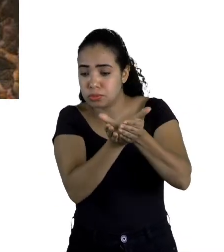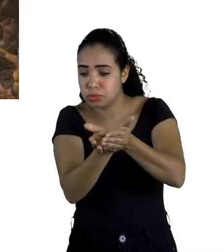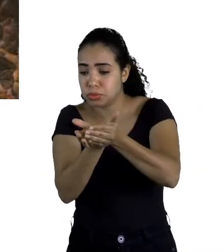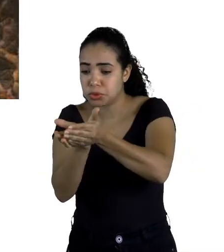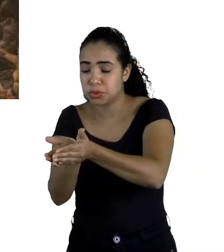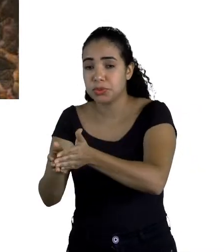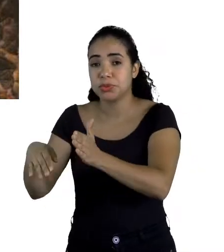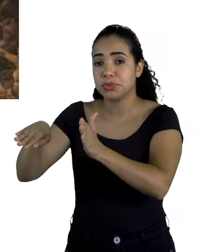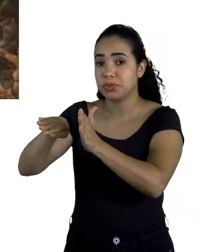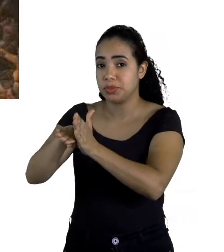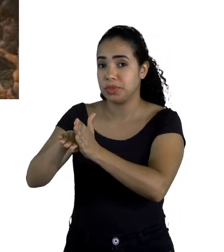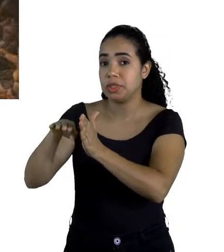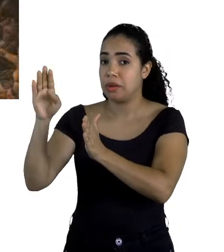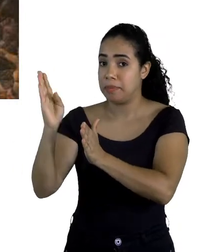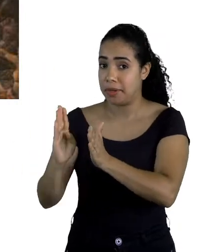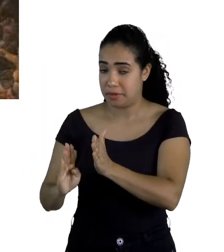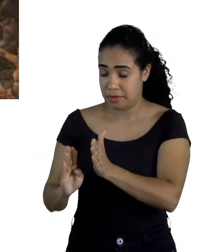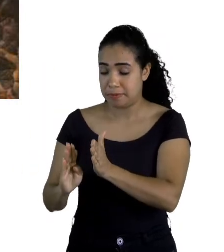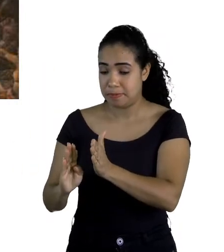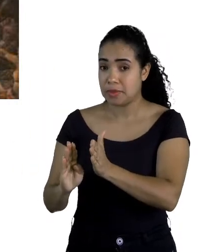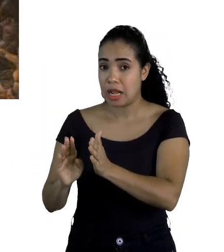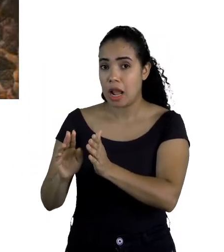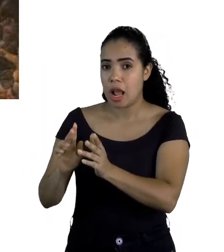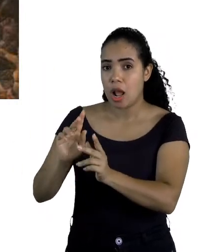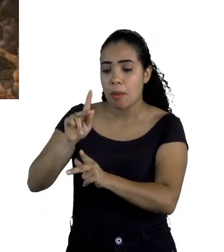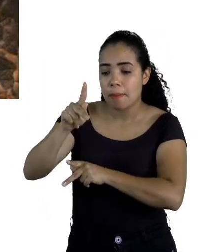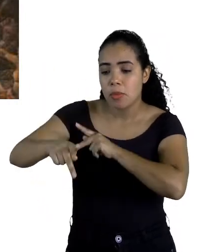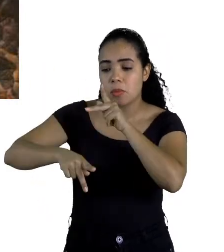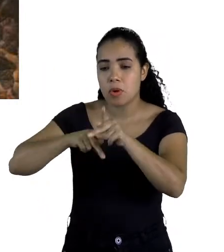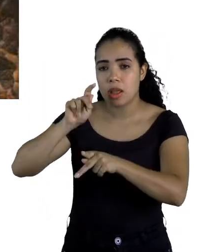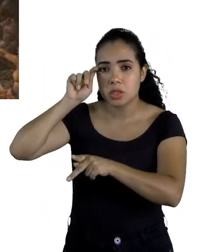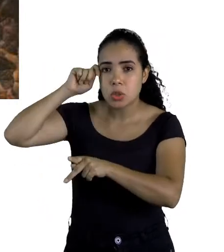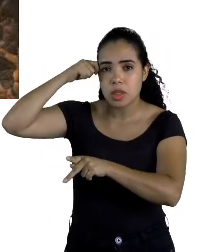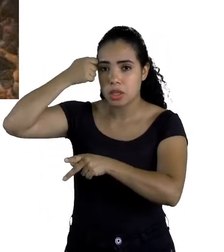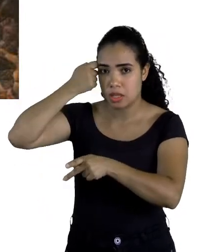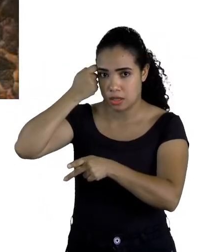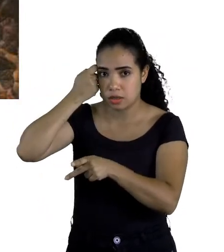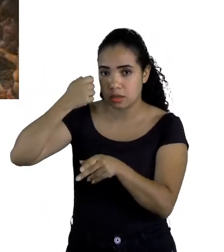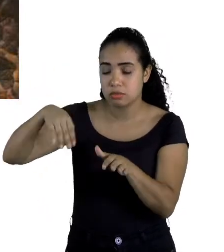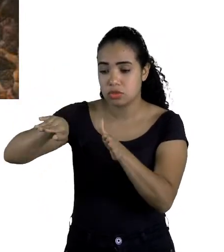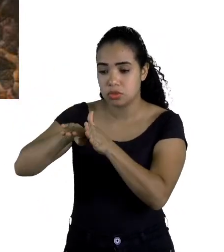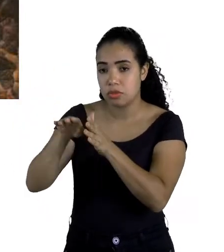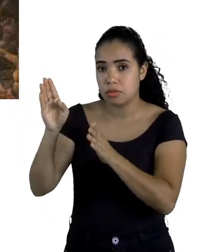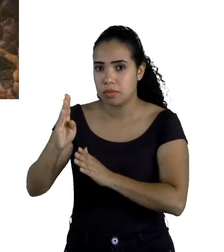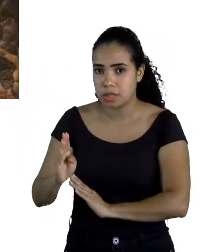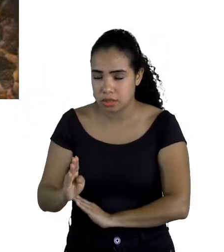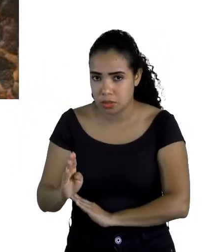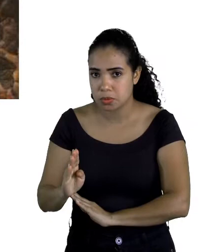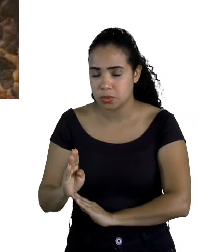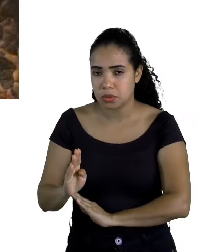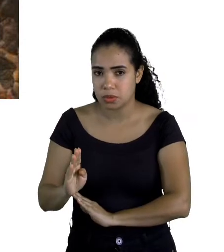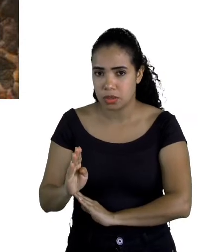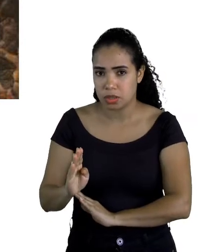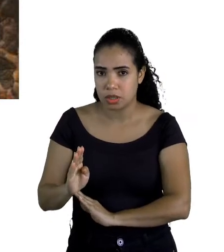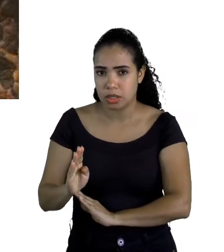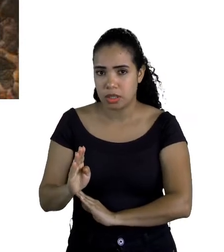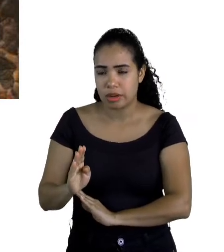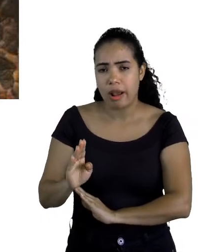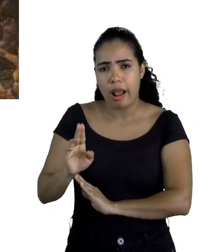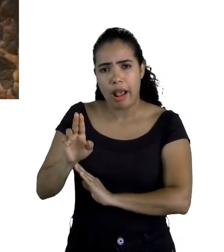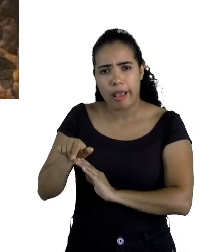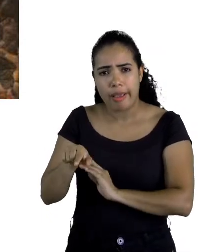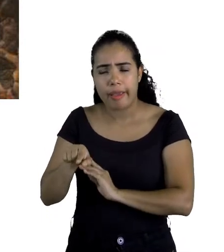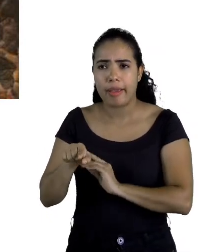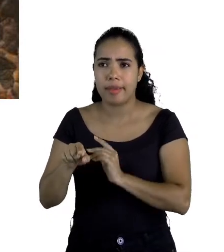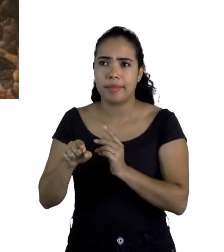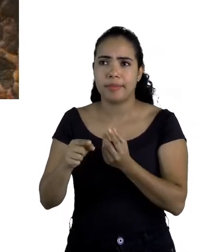Mas quando os negros chegaram aqui no Brasil, eles não vieram isentos,